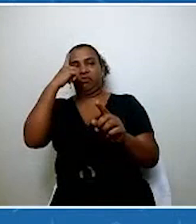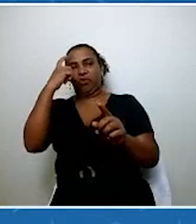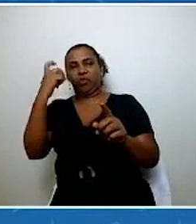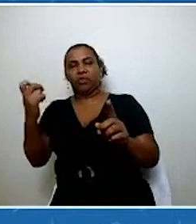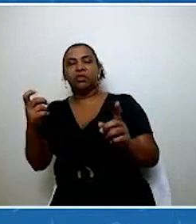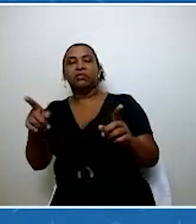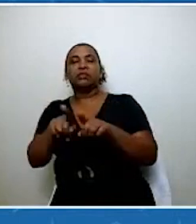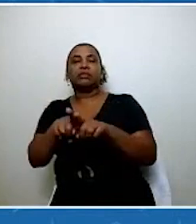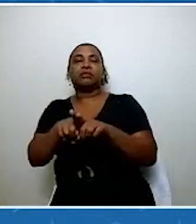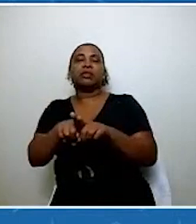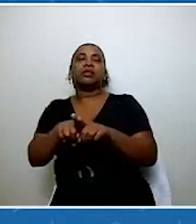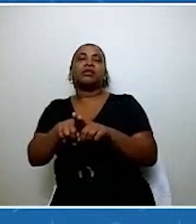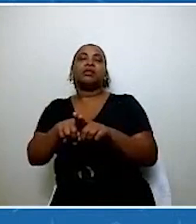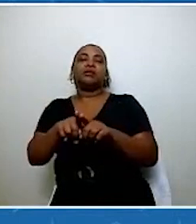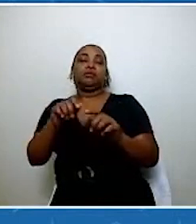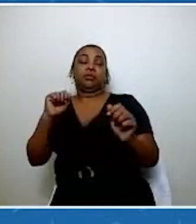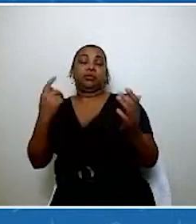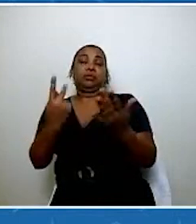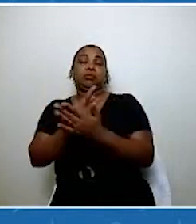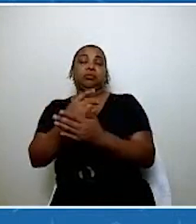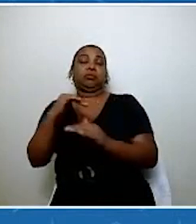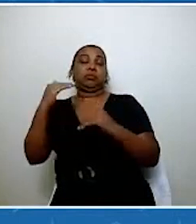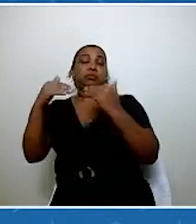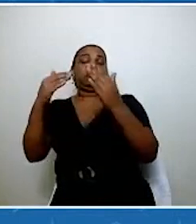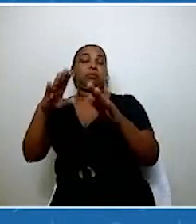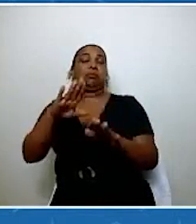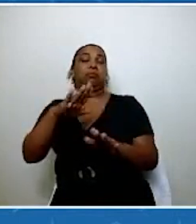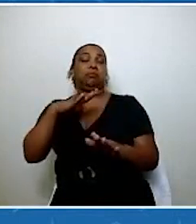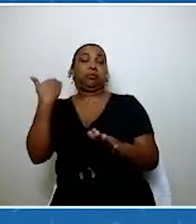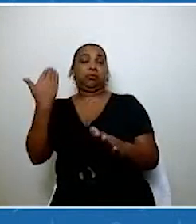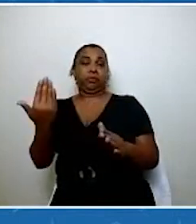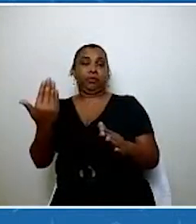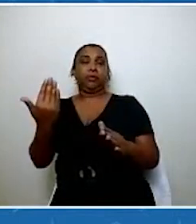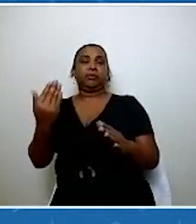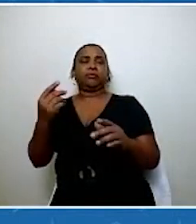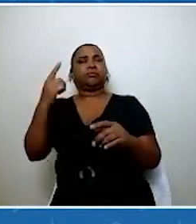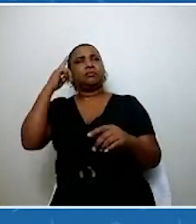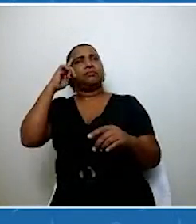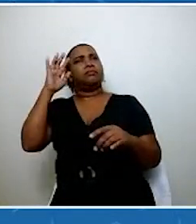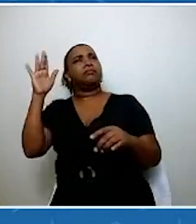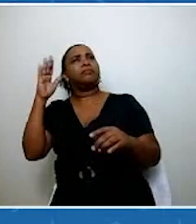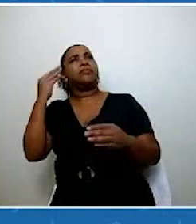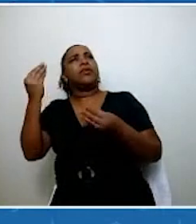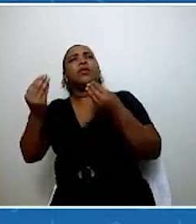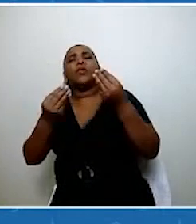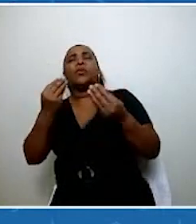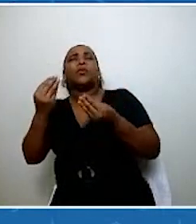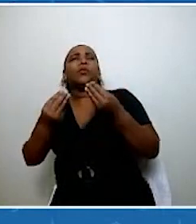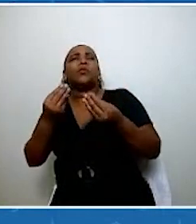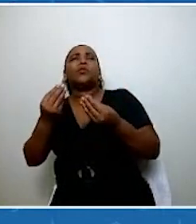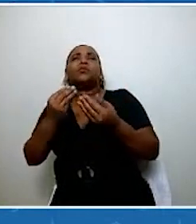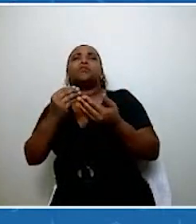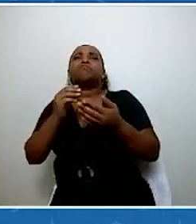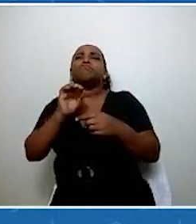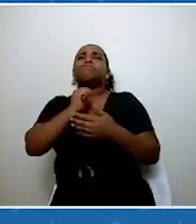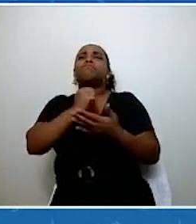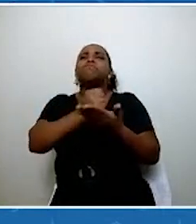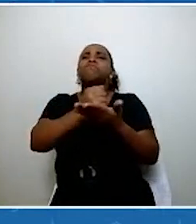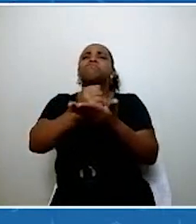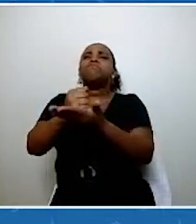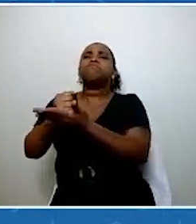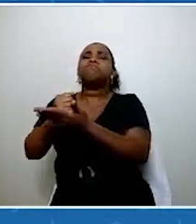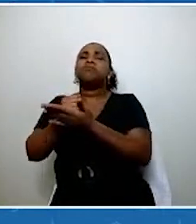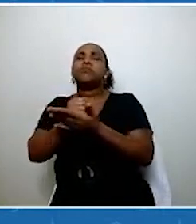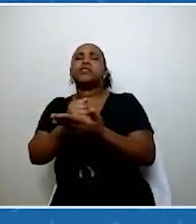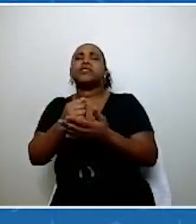para a morte. Então, pensar de que forma a gente pode entregar uma alternativa para essas mulheres, para que